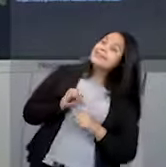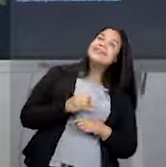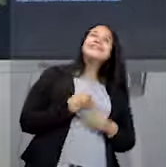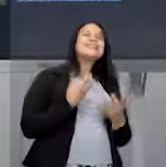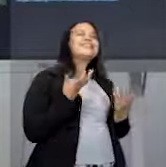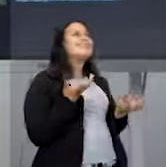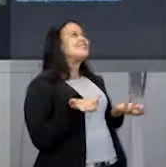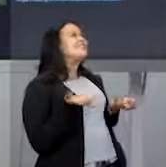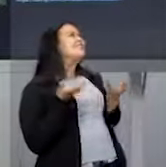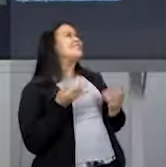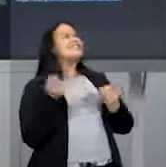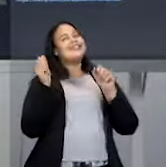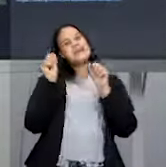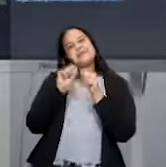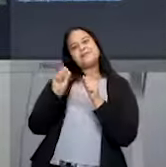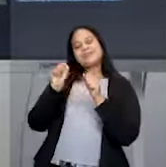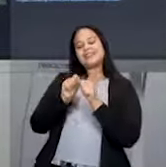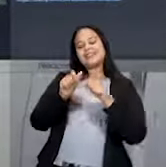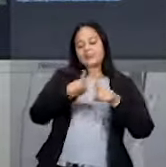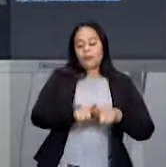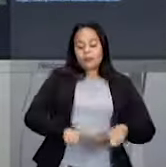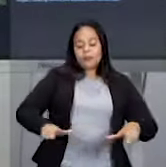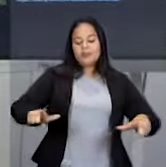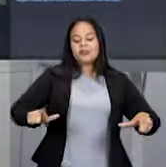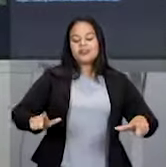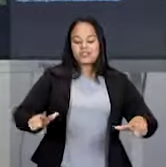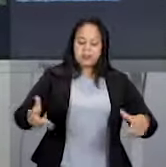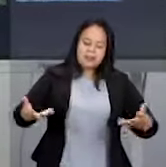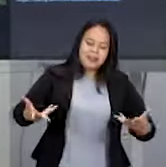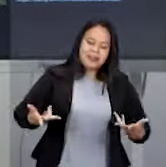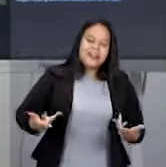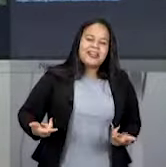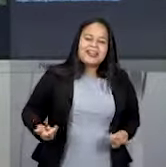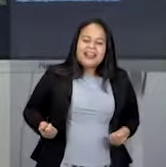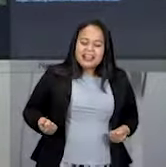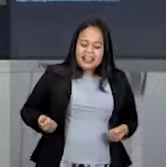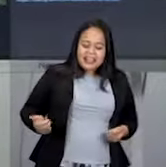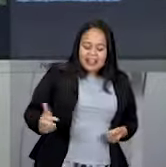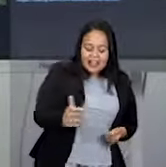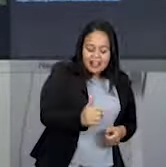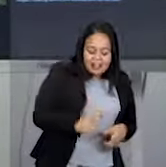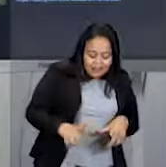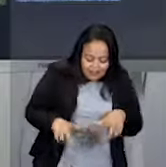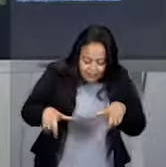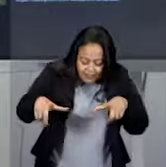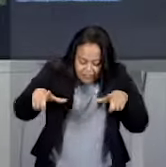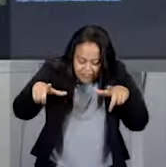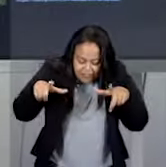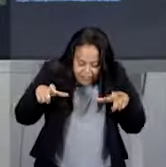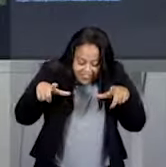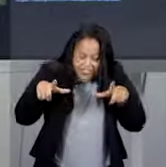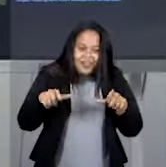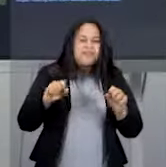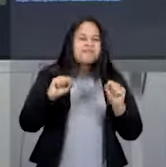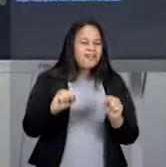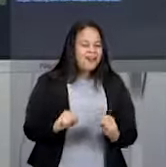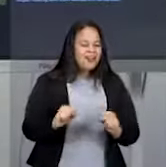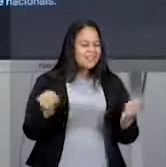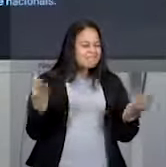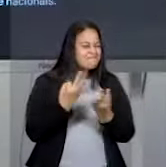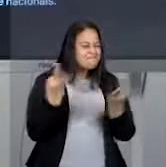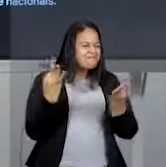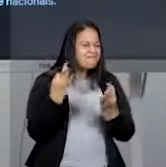quererem fazer isso aí no chão, de forma bem bonitinha. E fazer uma fotografia. Vai ficar show de bola.